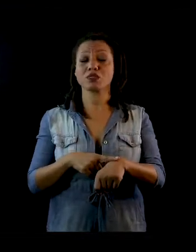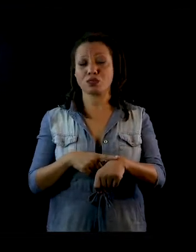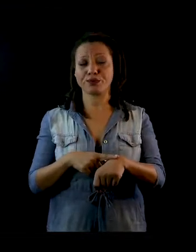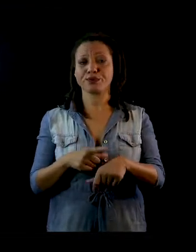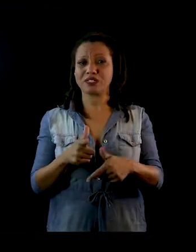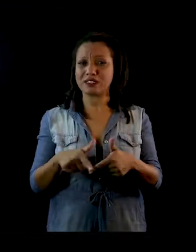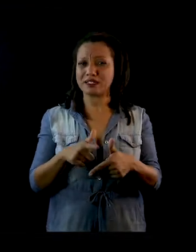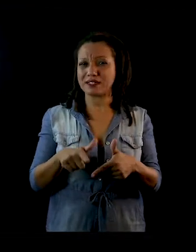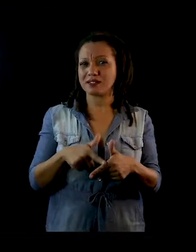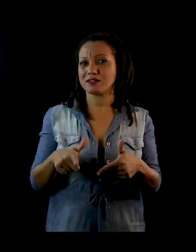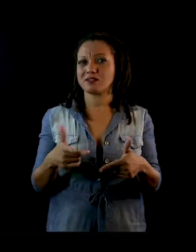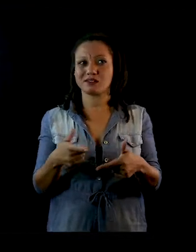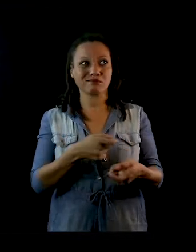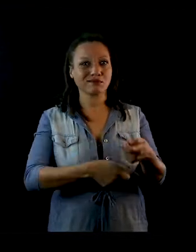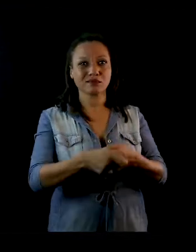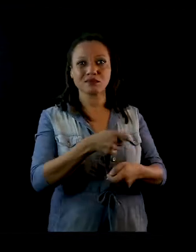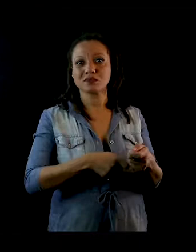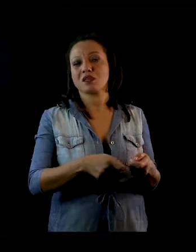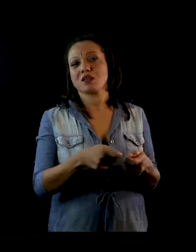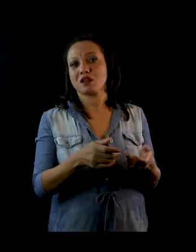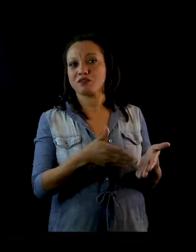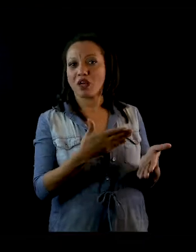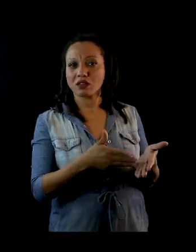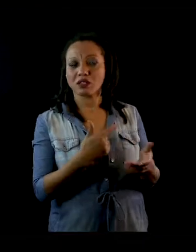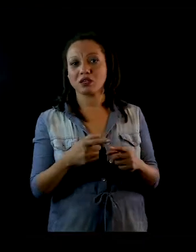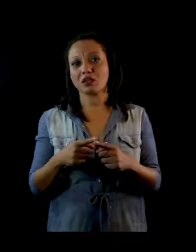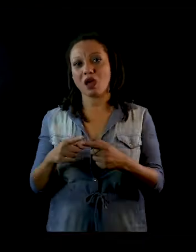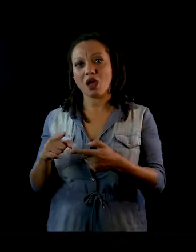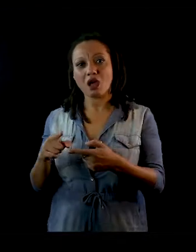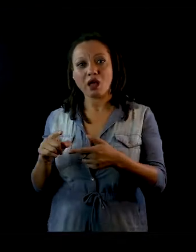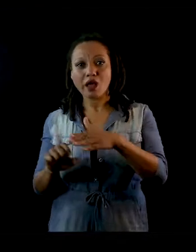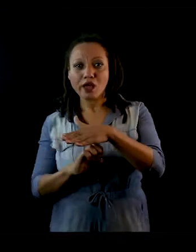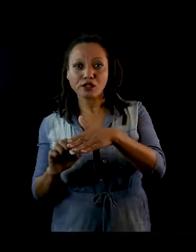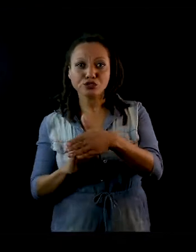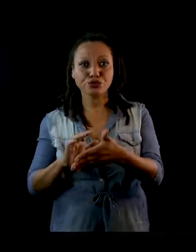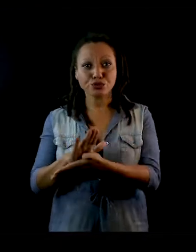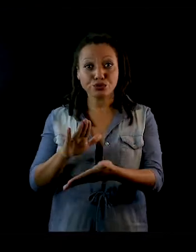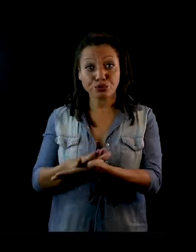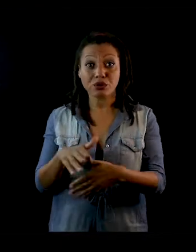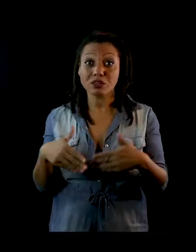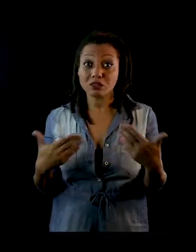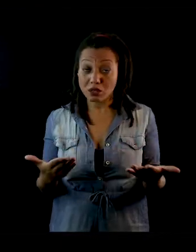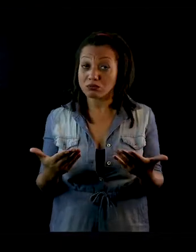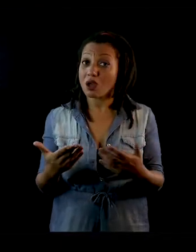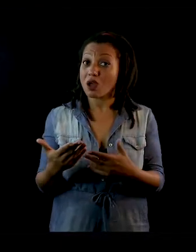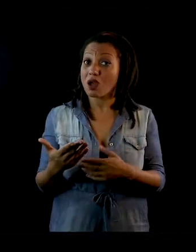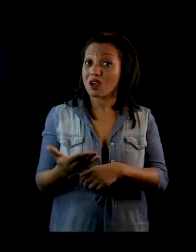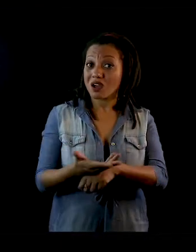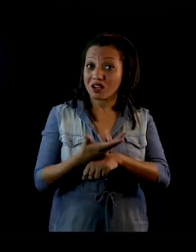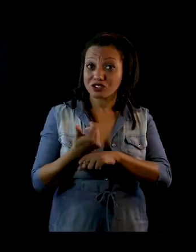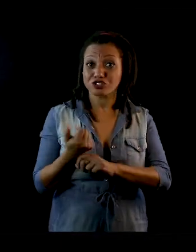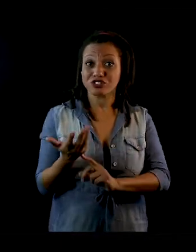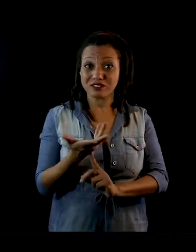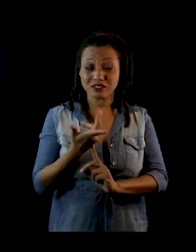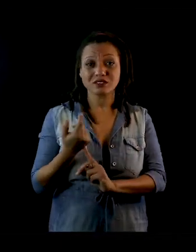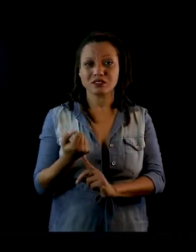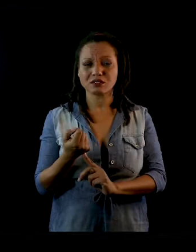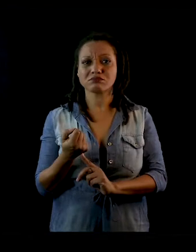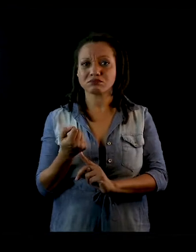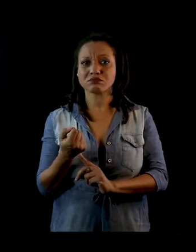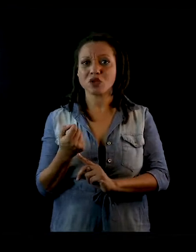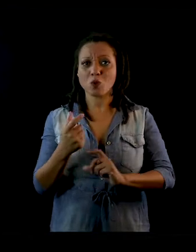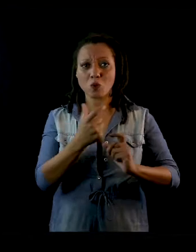das livrarias e das editoras, para o artista de quadrinhos, o Zine pode ser uma boa.